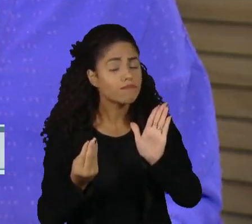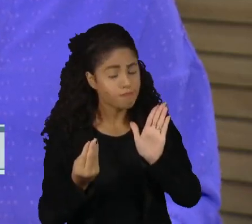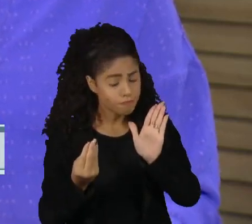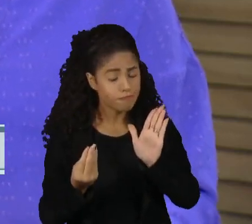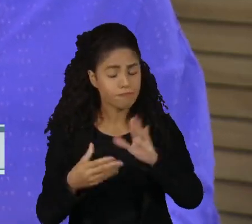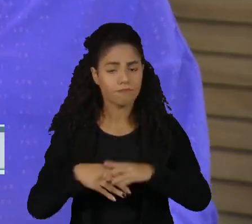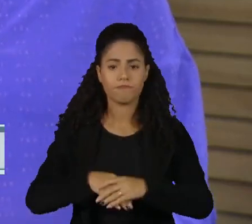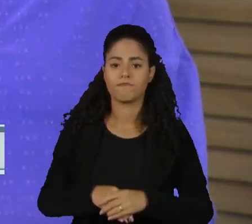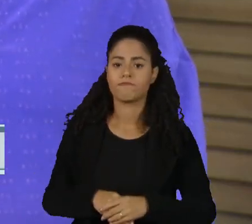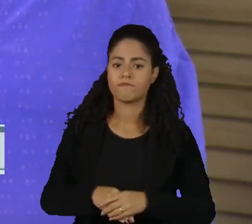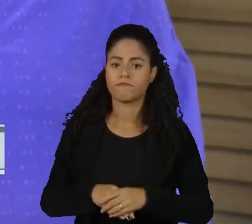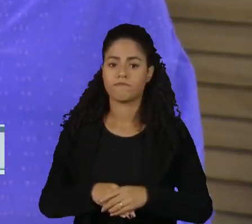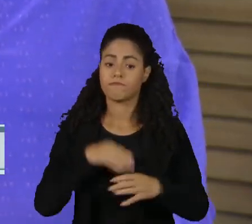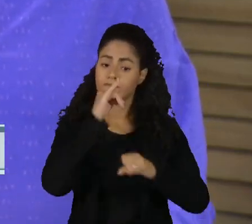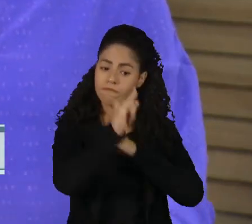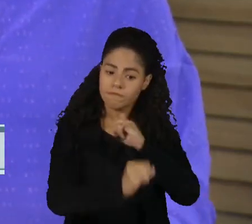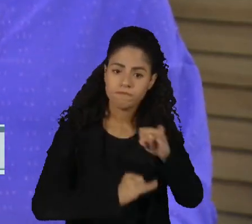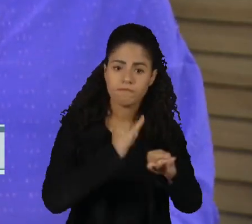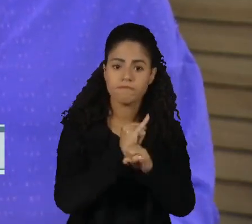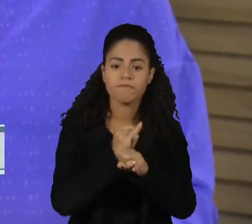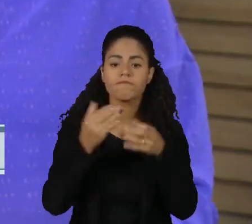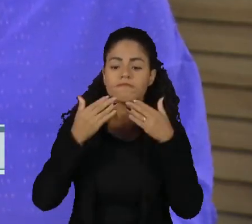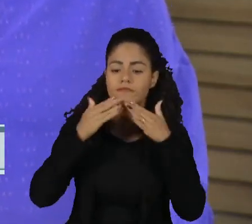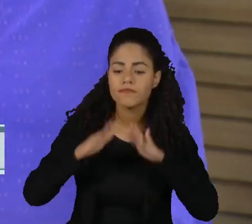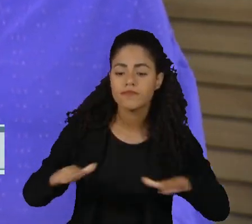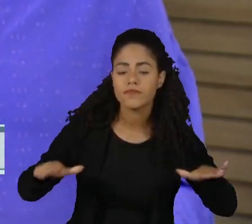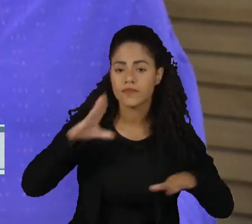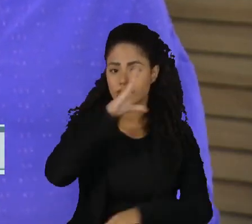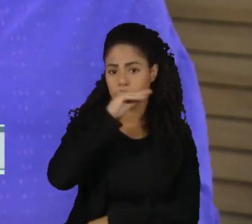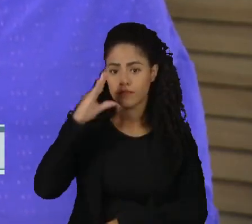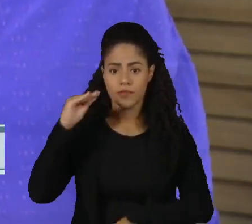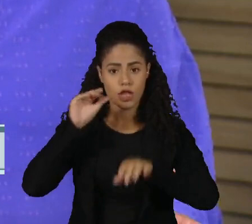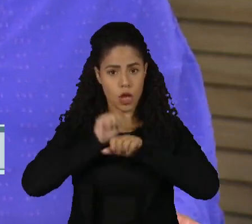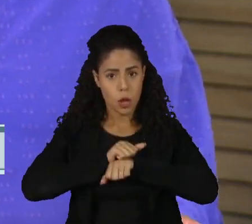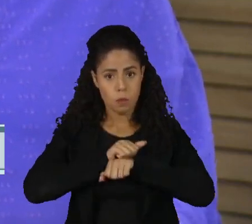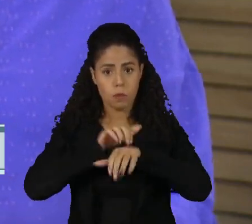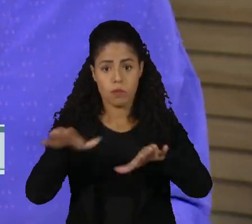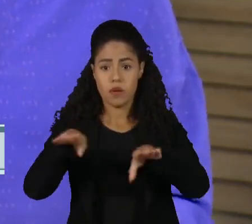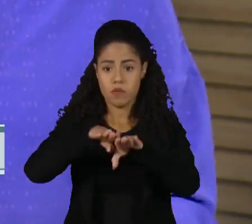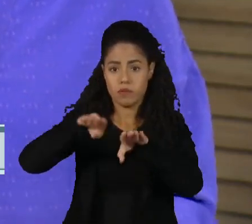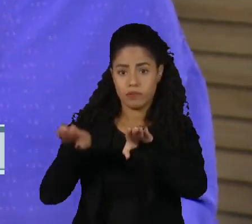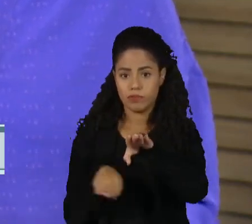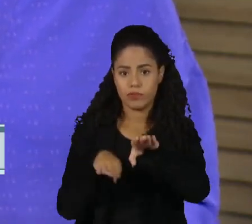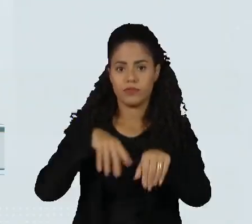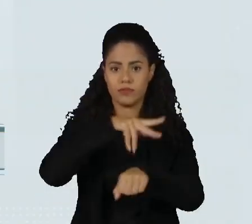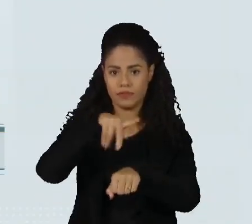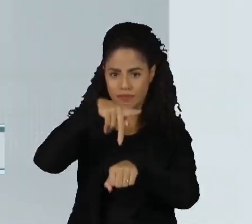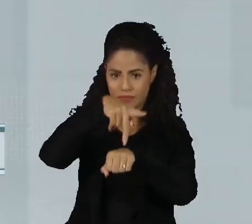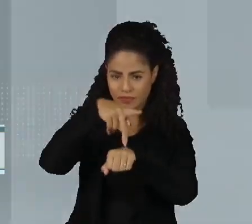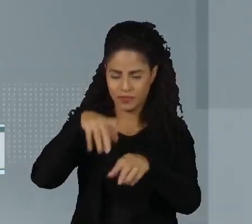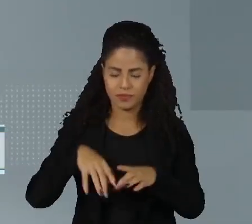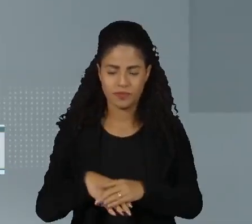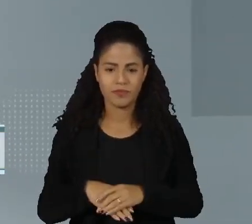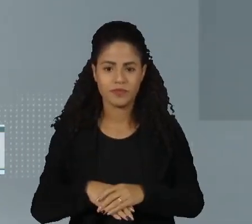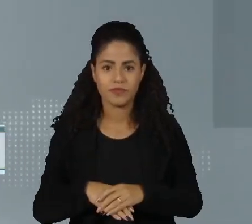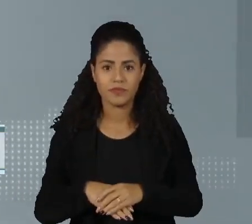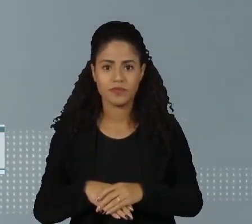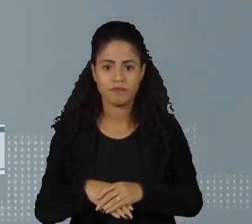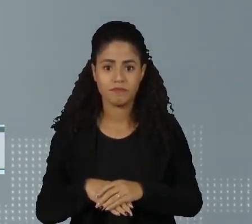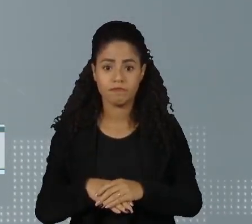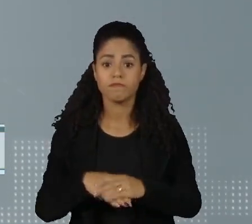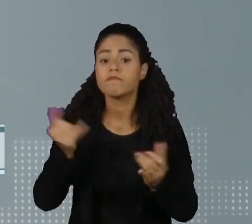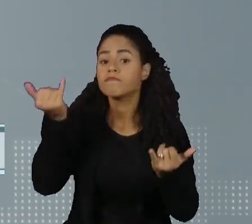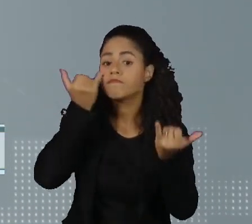O acesso à internet por crianças e adolescentes espalha as desigualdades do país. Segundo o